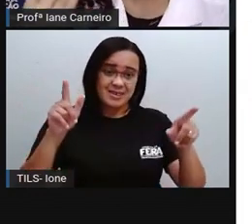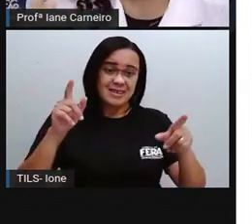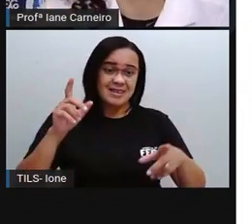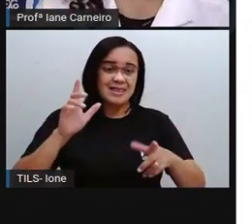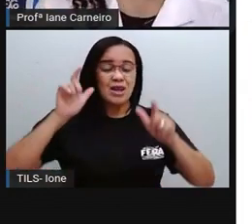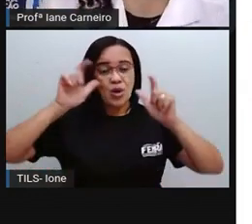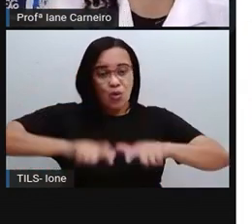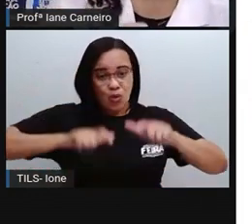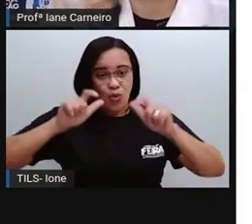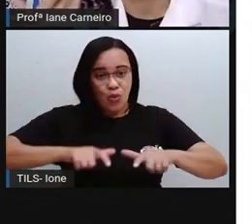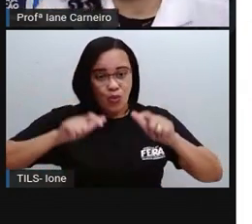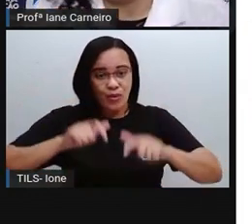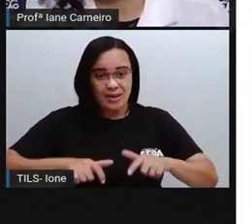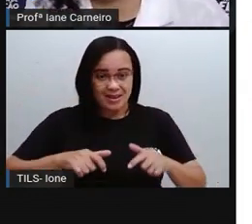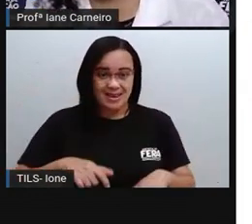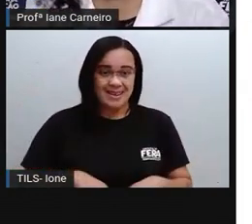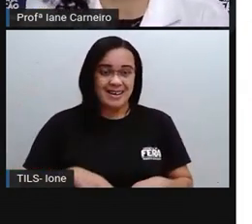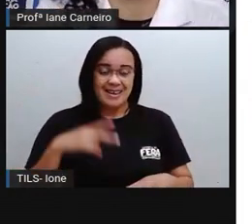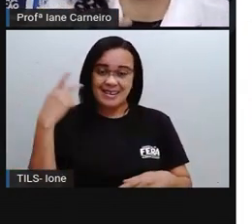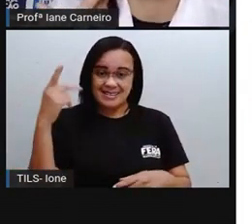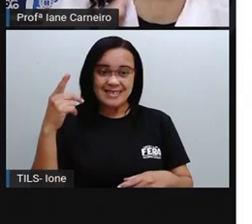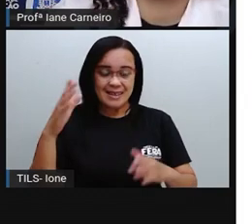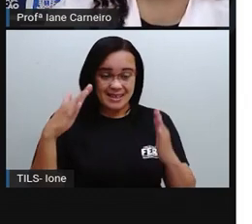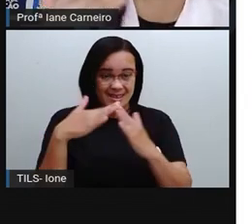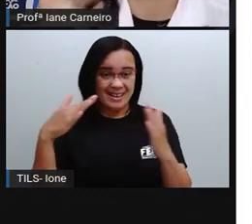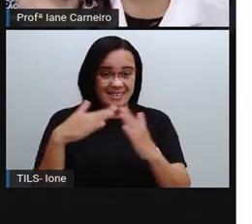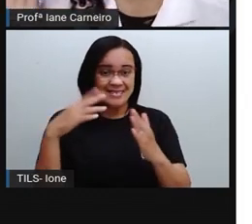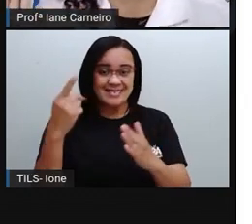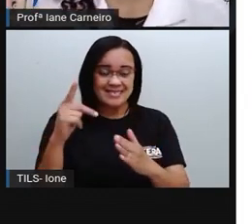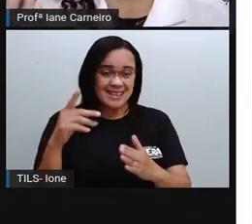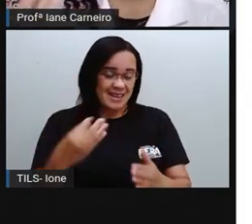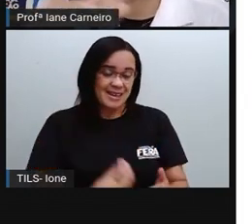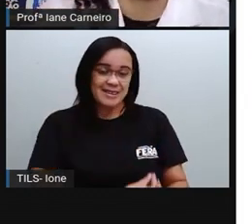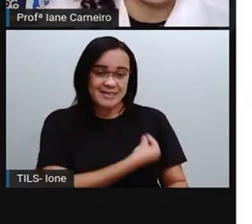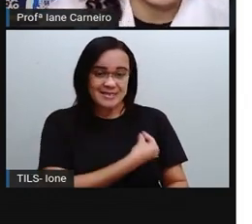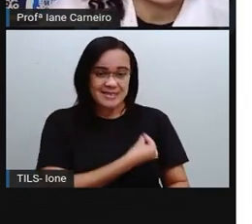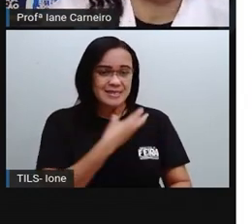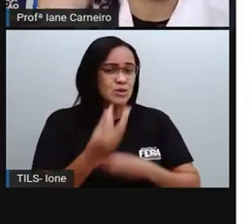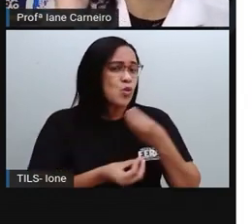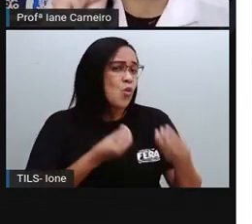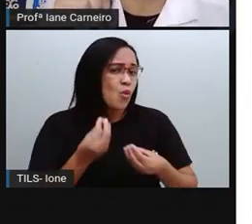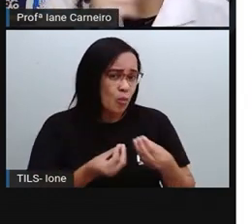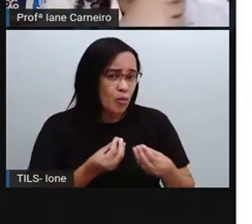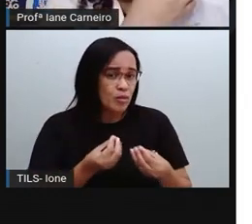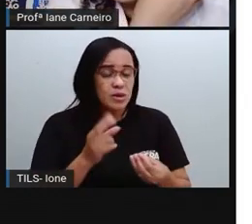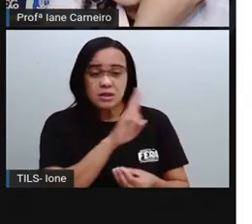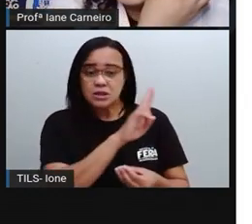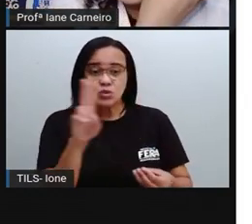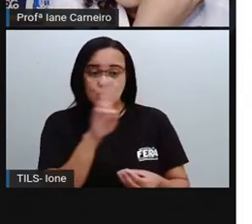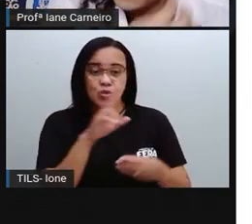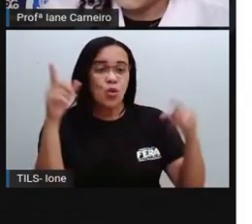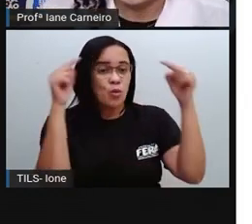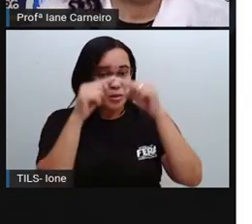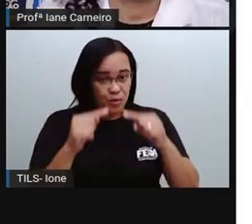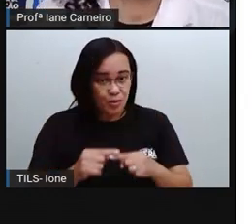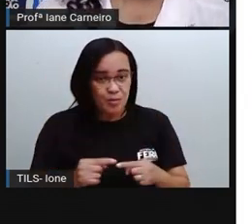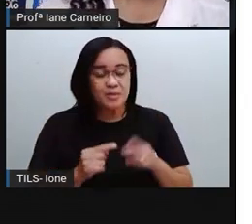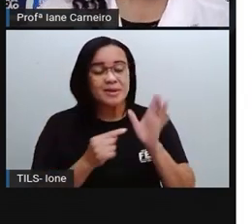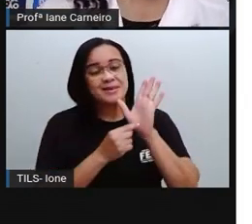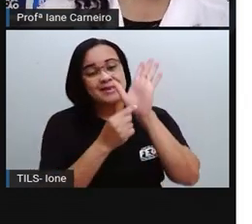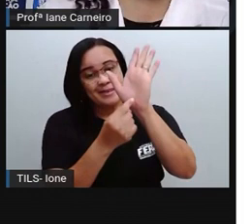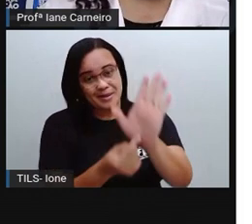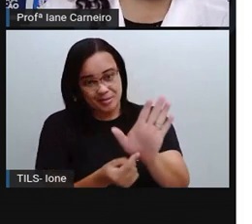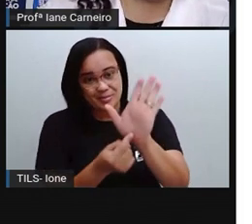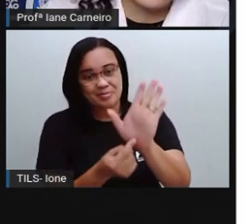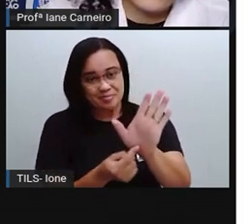né? E aí você vai ficar sem saber. Essa pessoa que mora em Pernambuco, que nasce em Pernambuco, ela é o quê? E a PRO trouxe pra você, tá certo? Então,